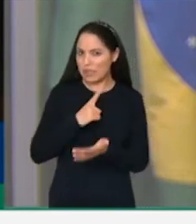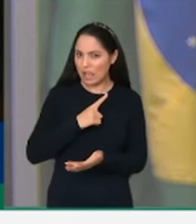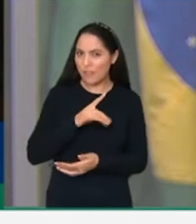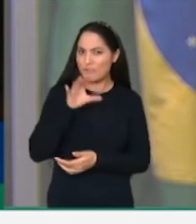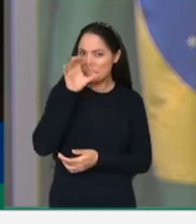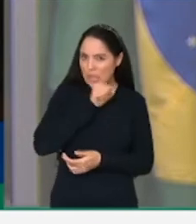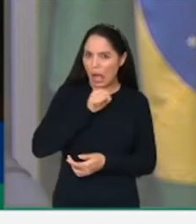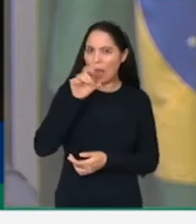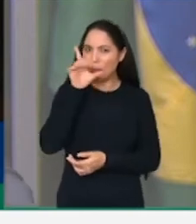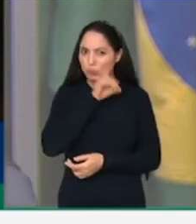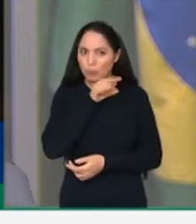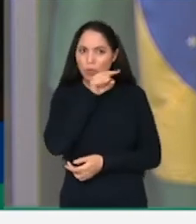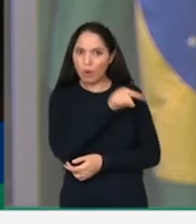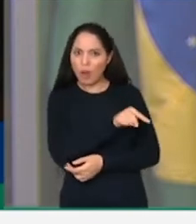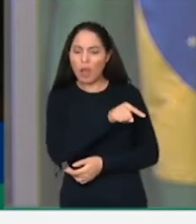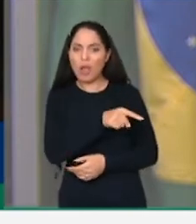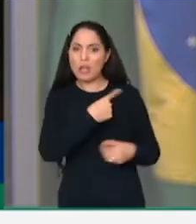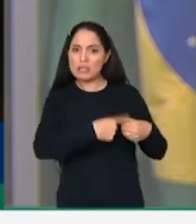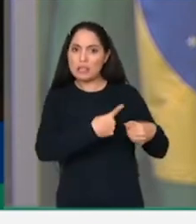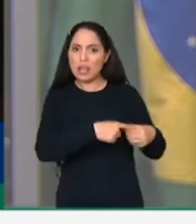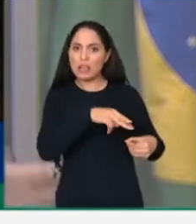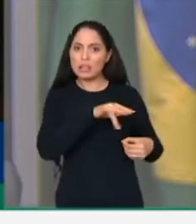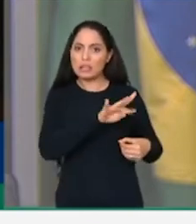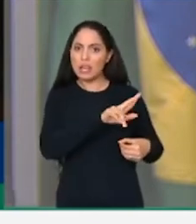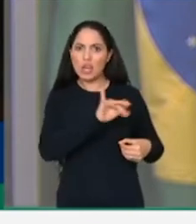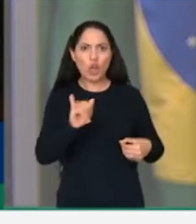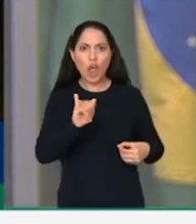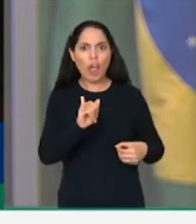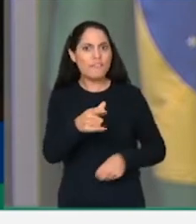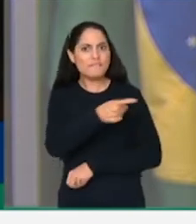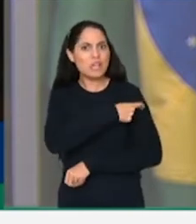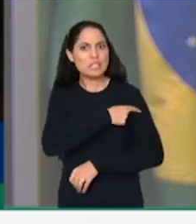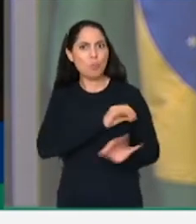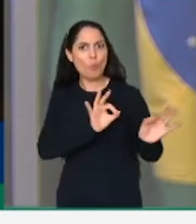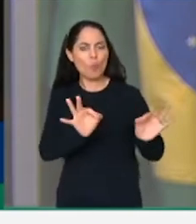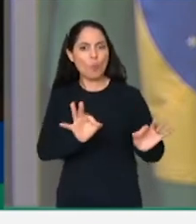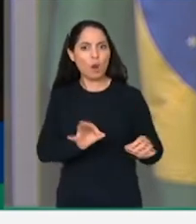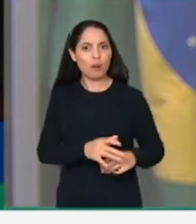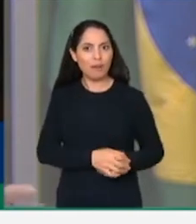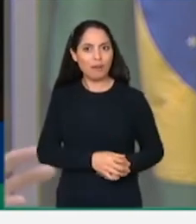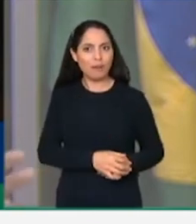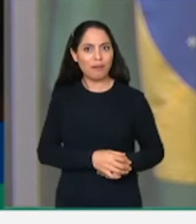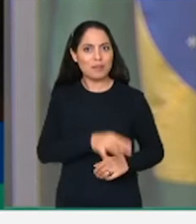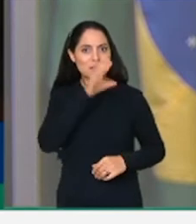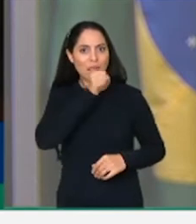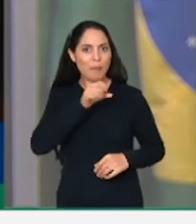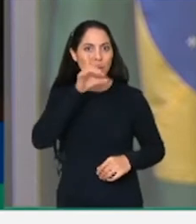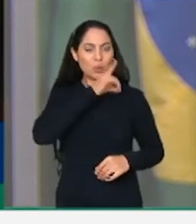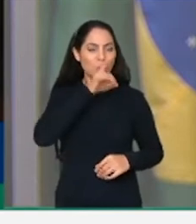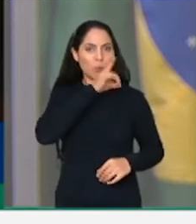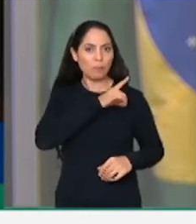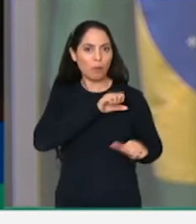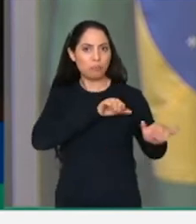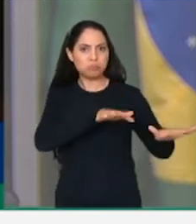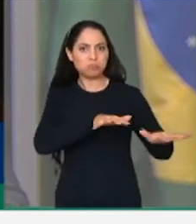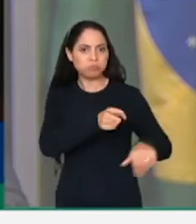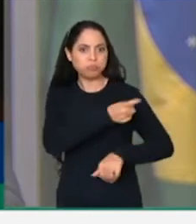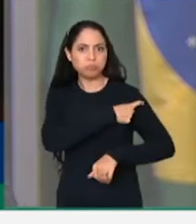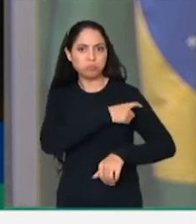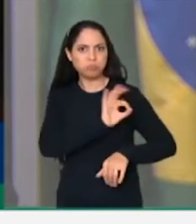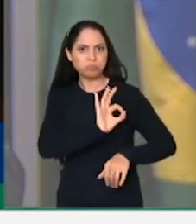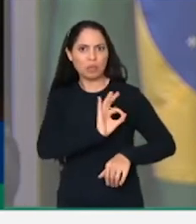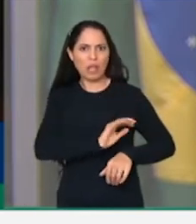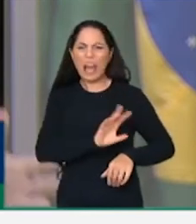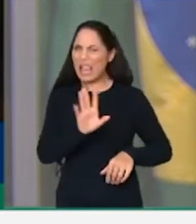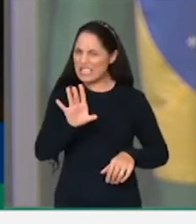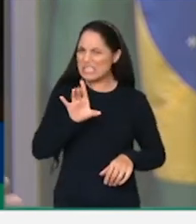Niterói não está aplicando vacina. Parece que, durante os finais de semana, o vírus, ele vai embora. O vírus,